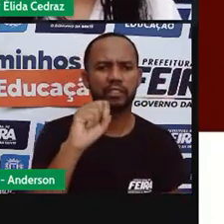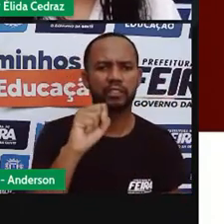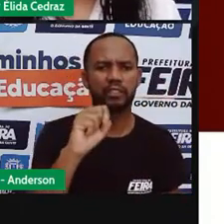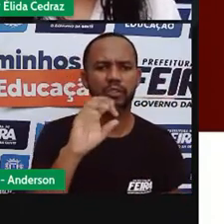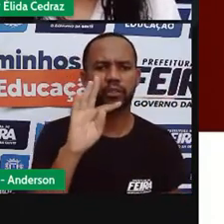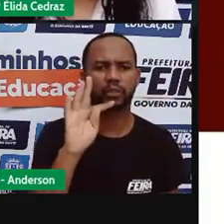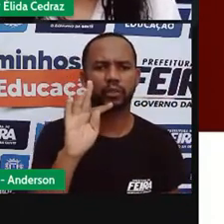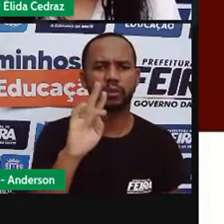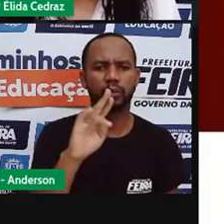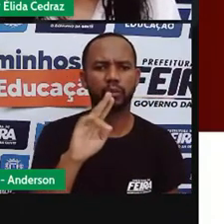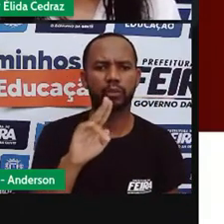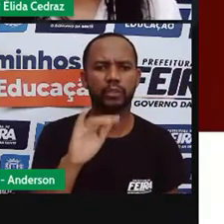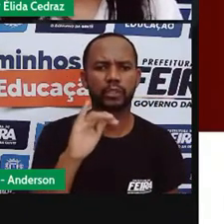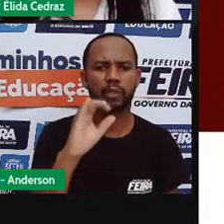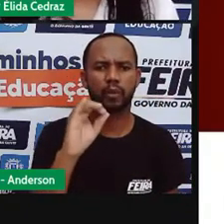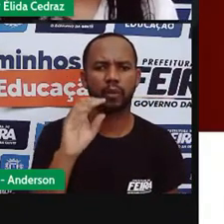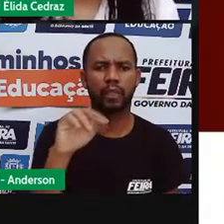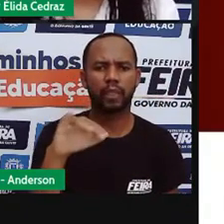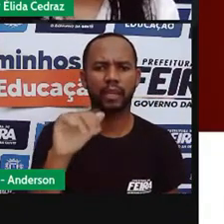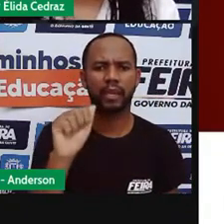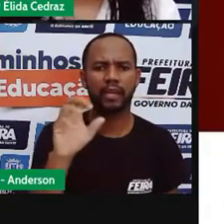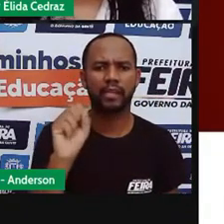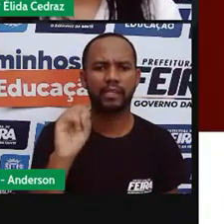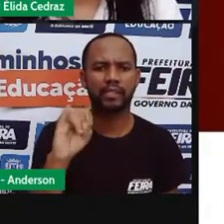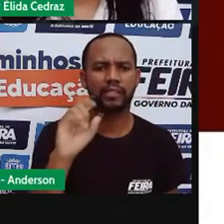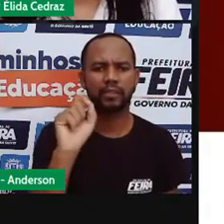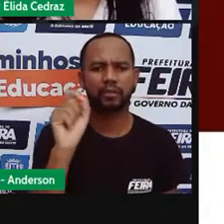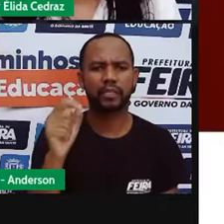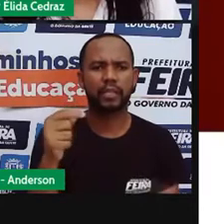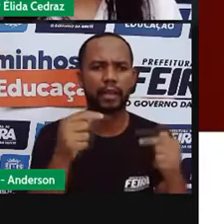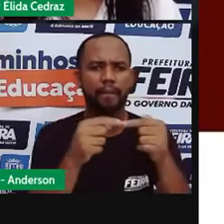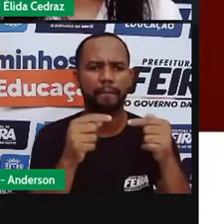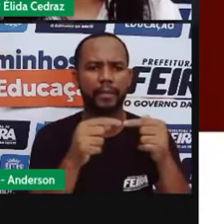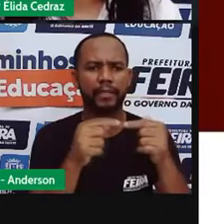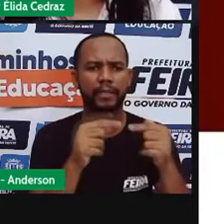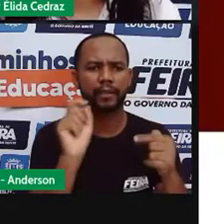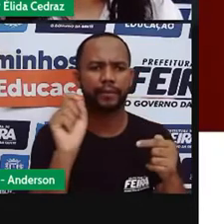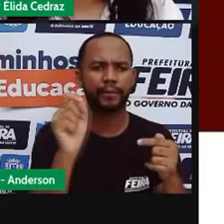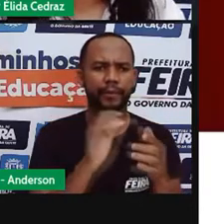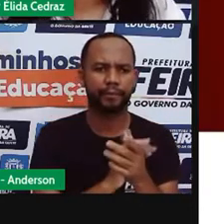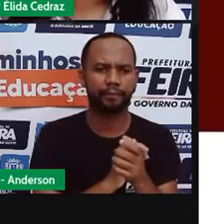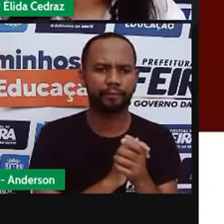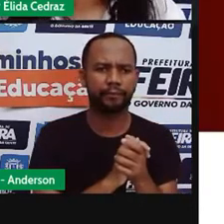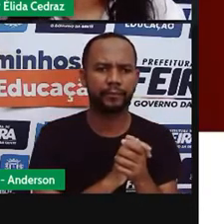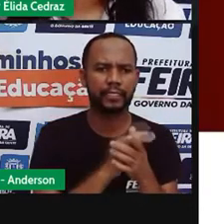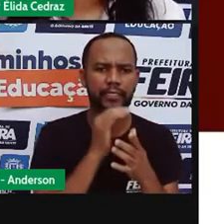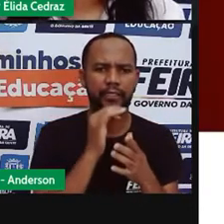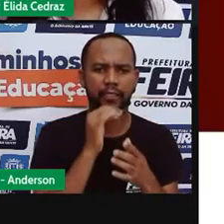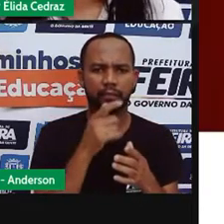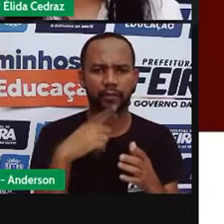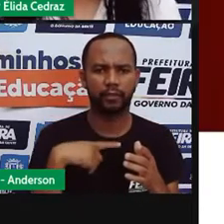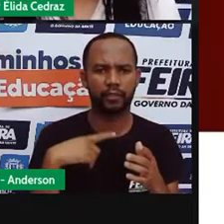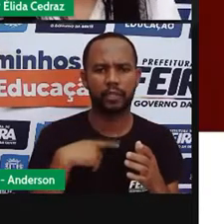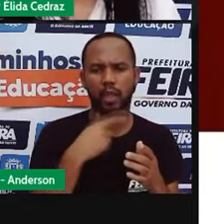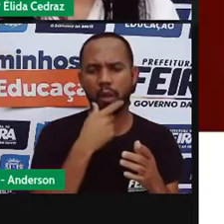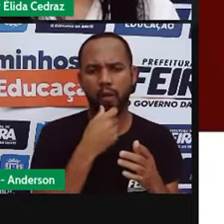Os textos instrucionais, eles têm um objetivo. Nós temos aqui um encanador,